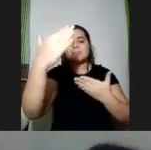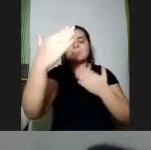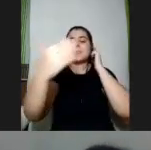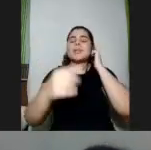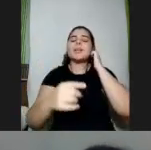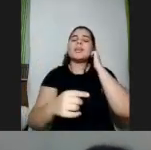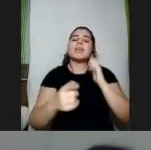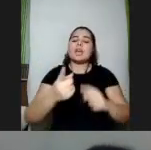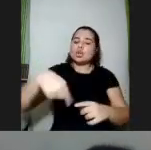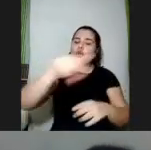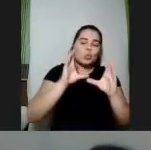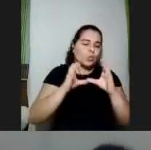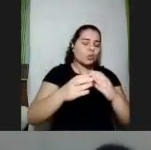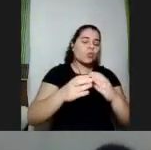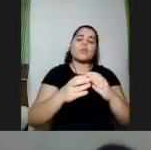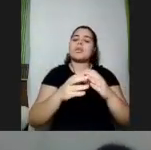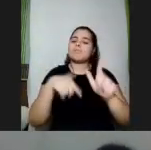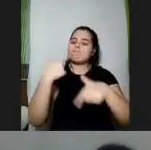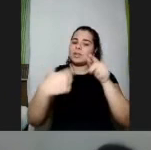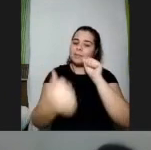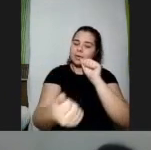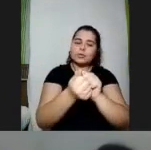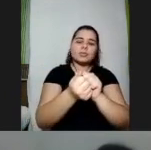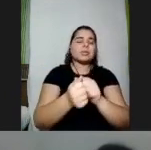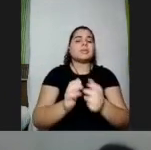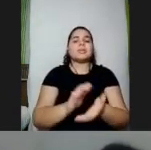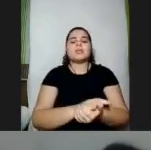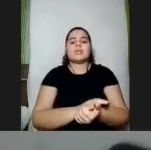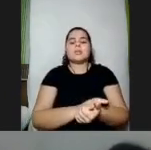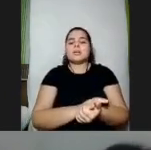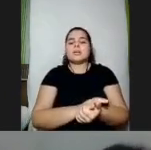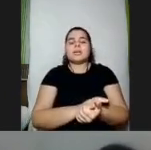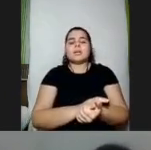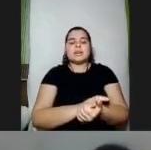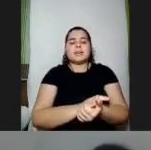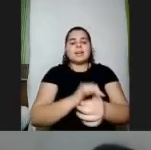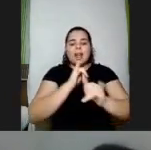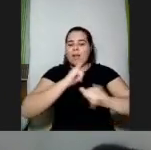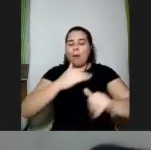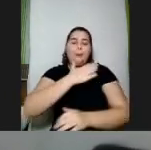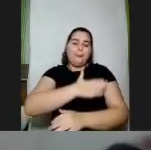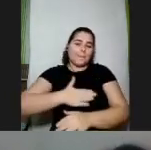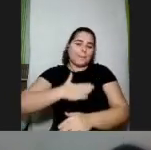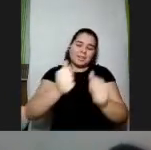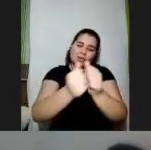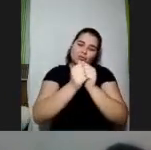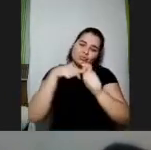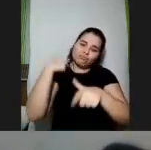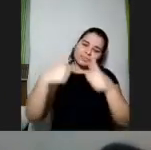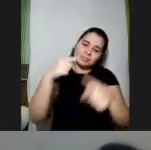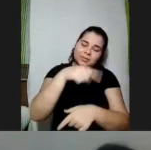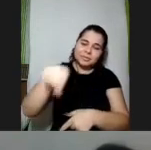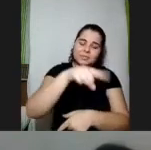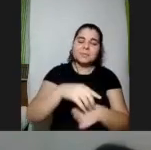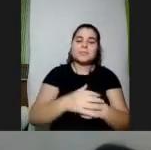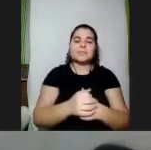equipe Bianca Dai Sabrina Pathy dizer para vocês que é um super prazer estar aqui com vocês e estão